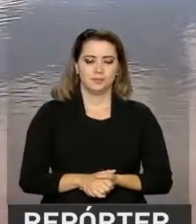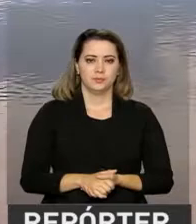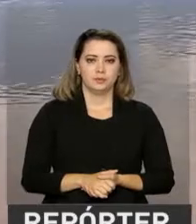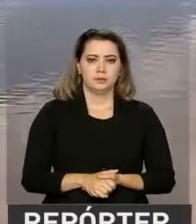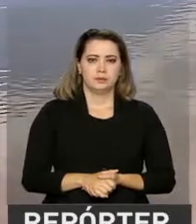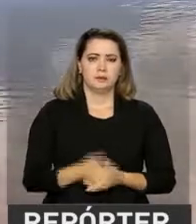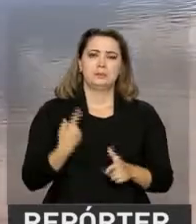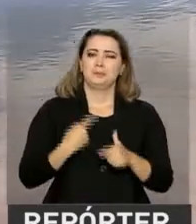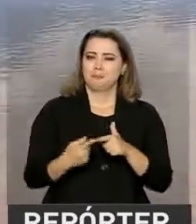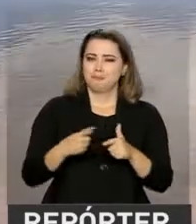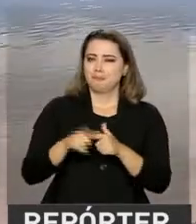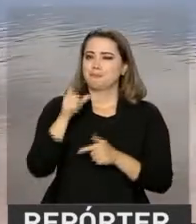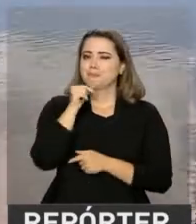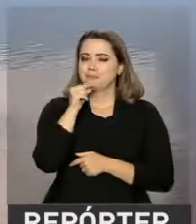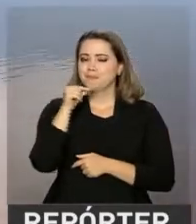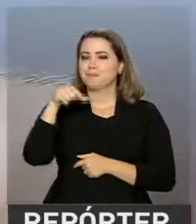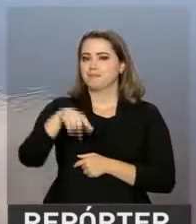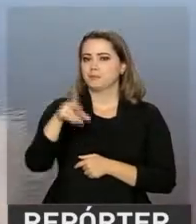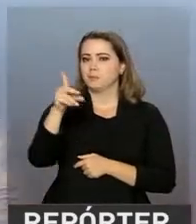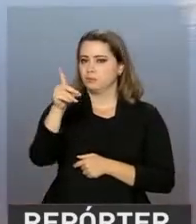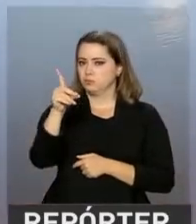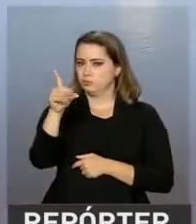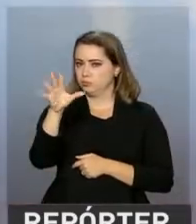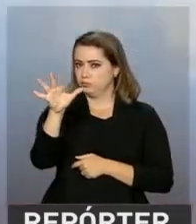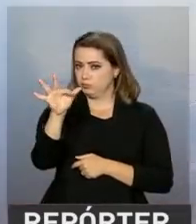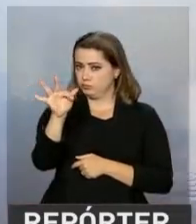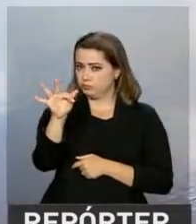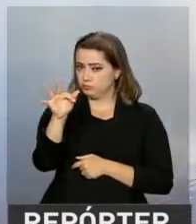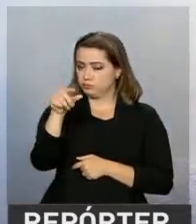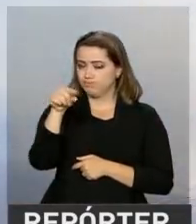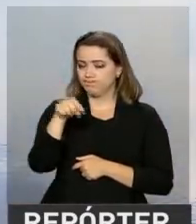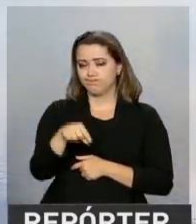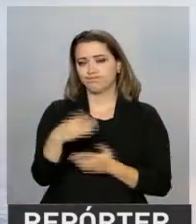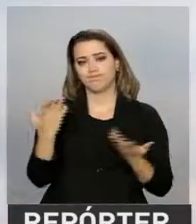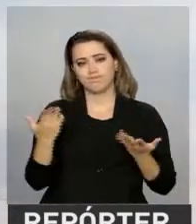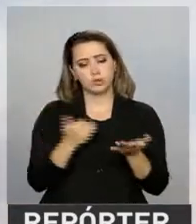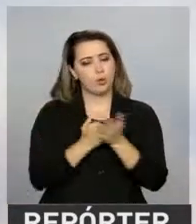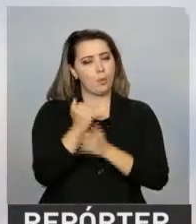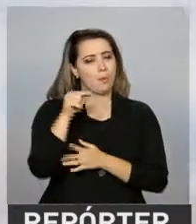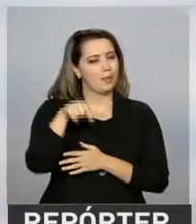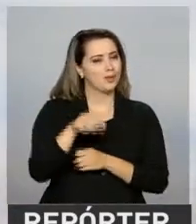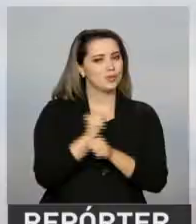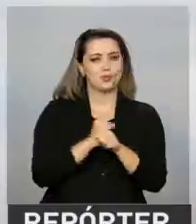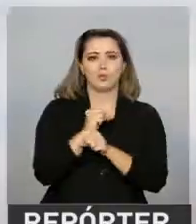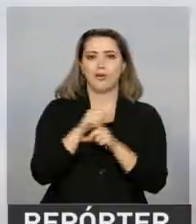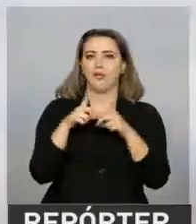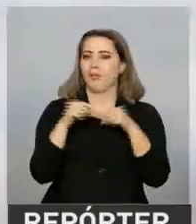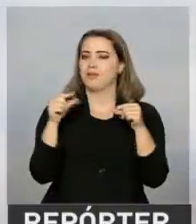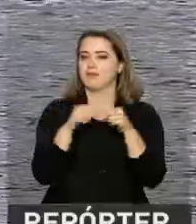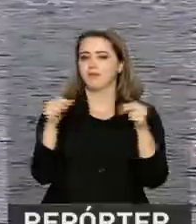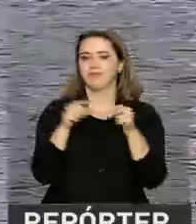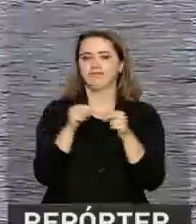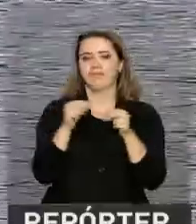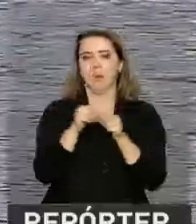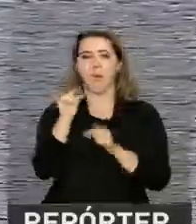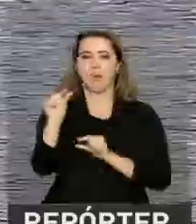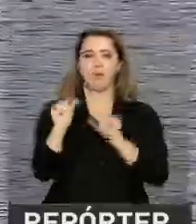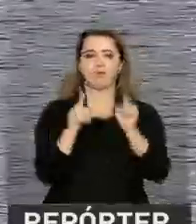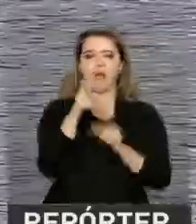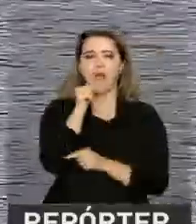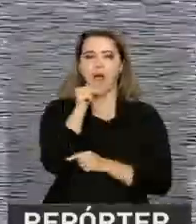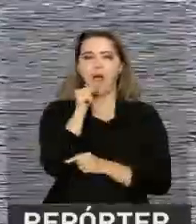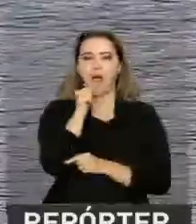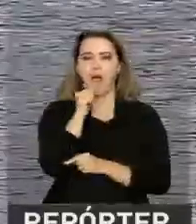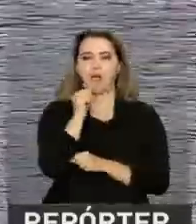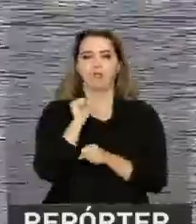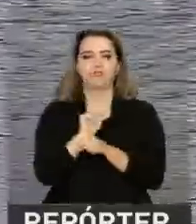Crise hídrica no Distrito Federal. Desde o início desse ano, os brasileenses têm que conviver com o racionamento de água. As